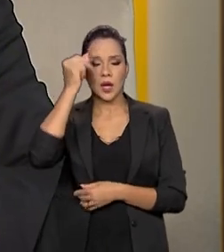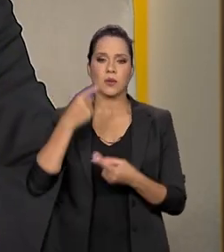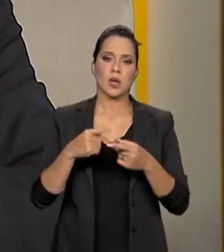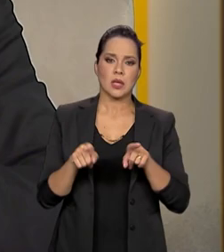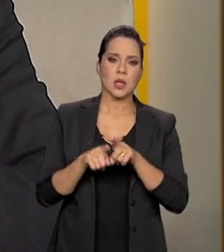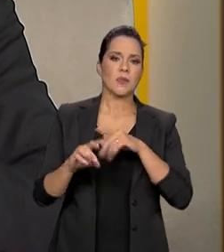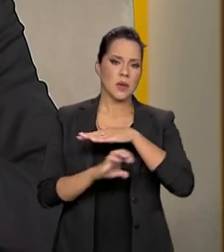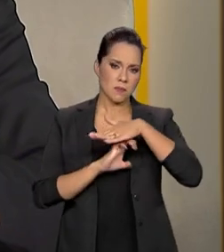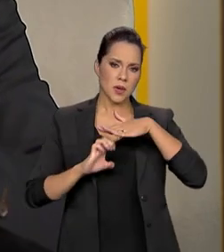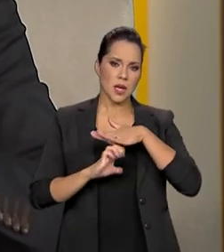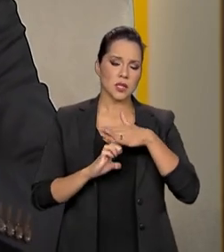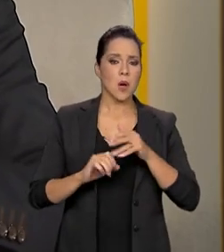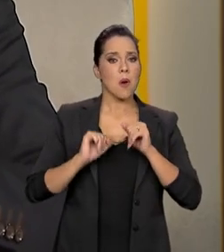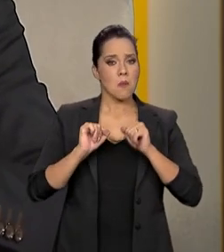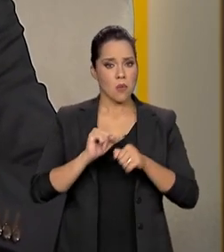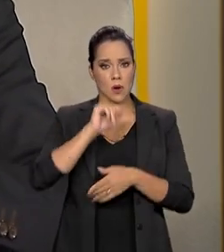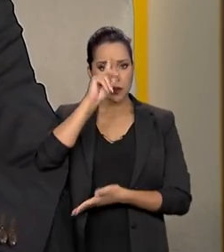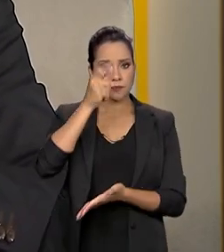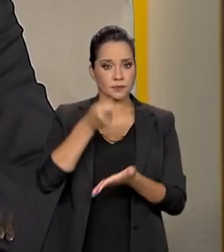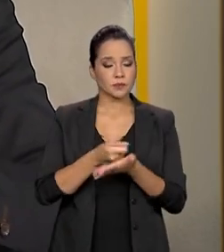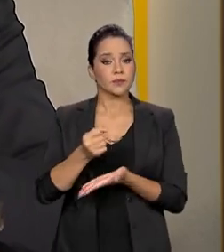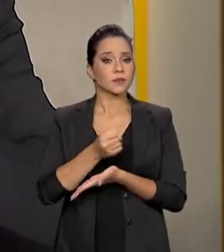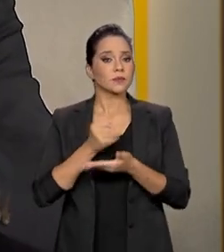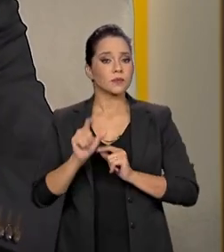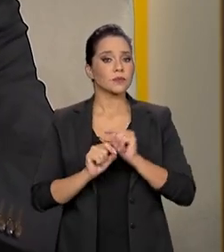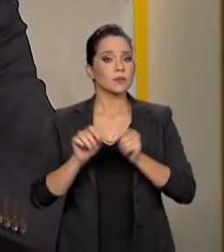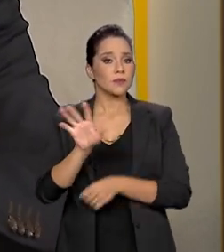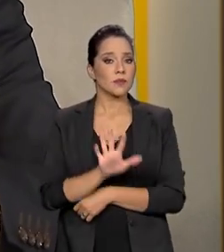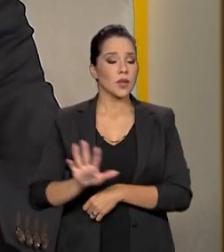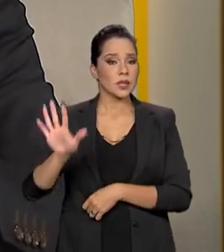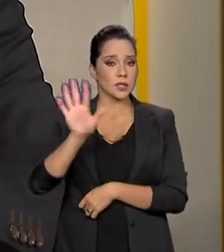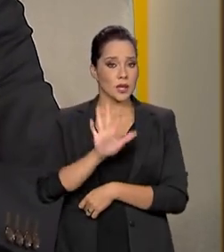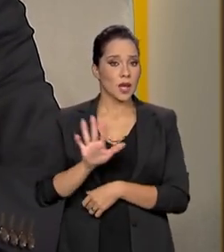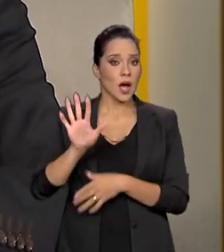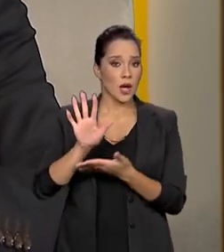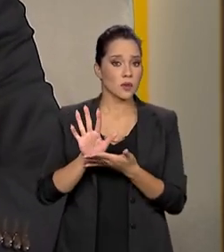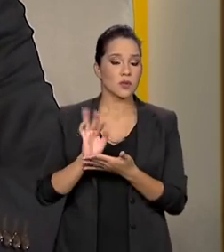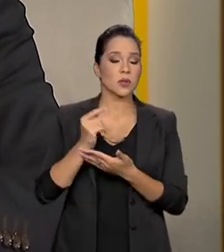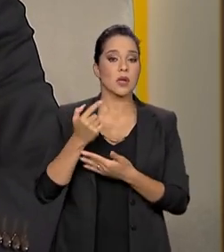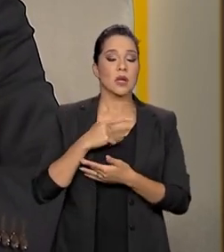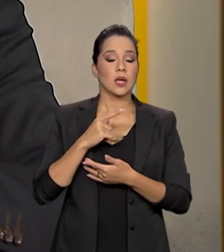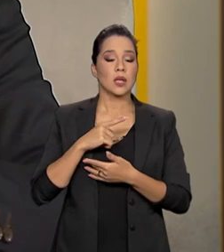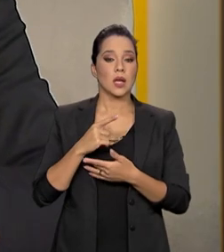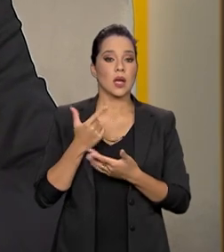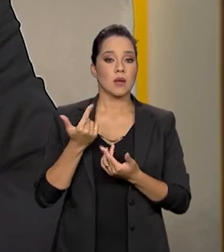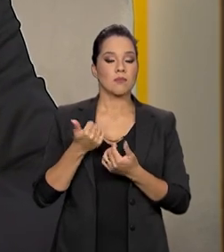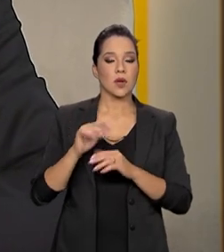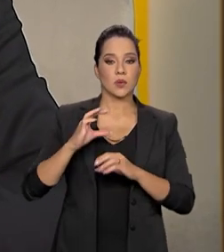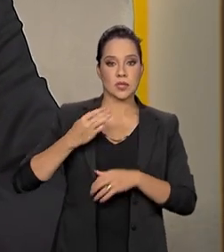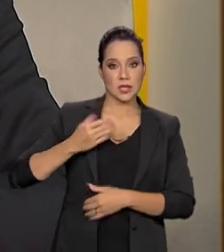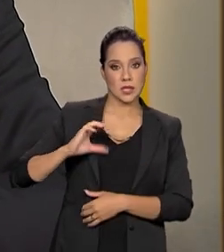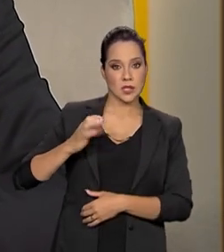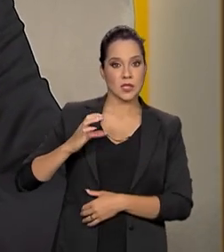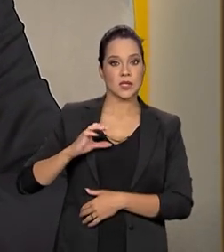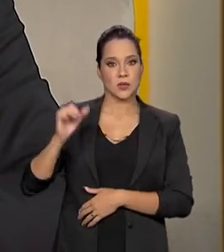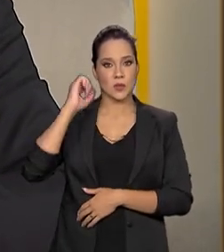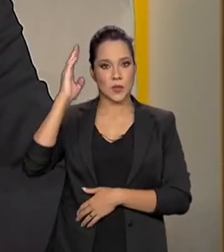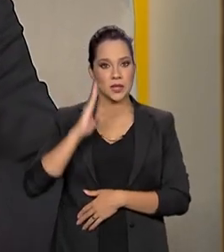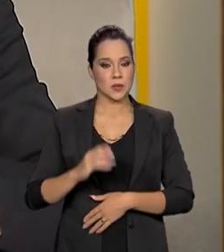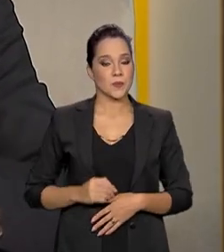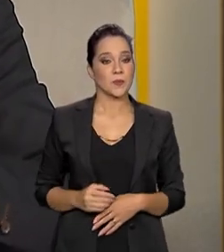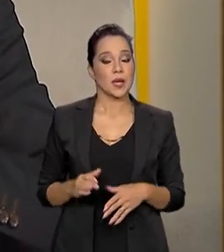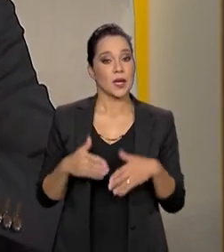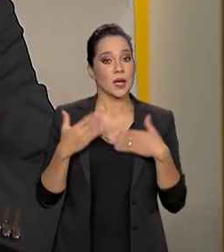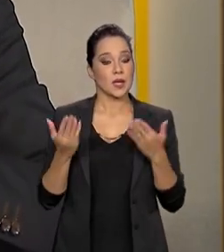também as empresas, podem tomar decisão baseadas nesses cenários prospectados pelos cientistas brasileiros.